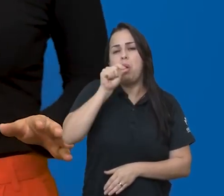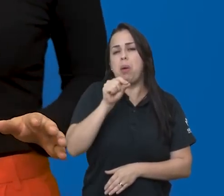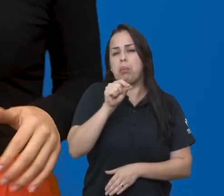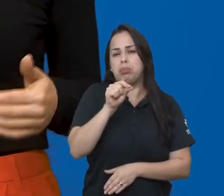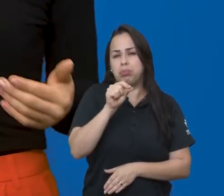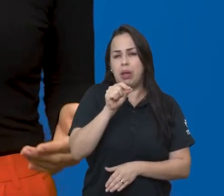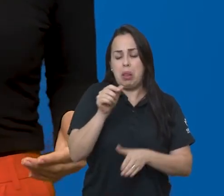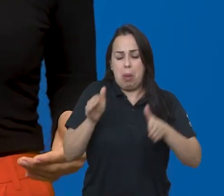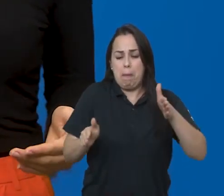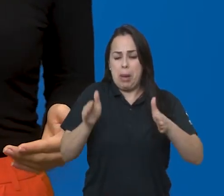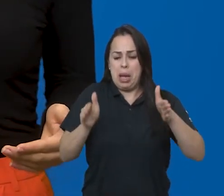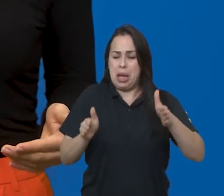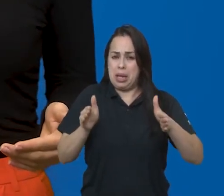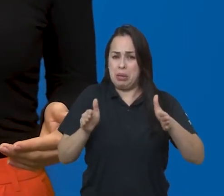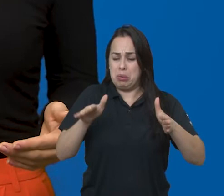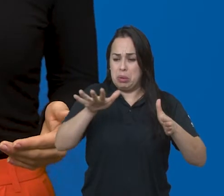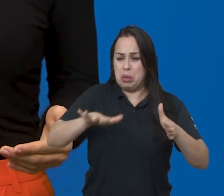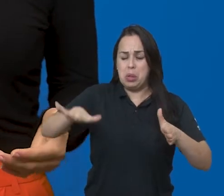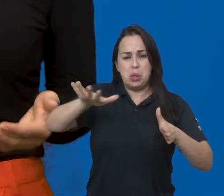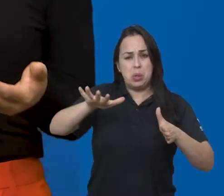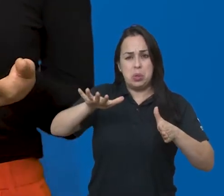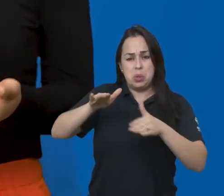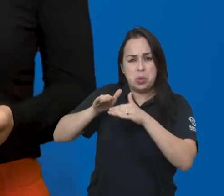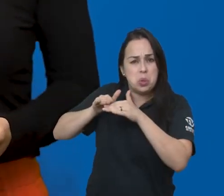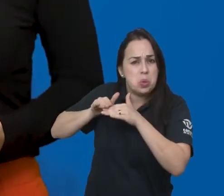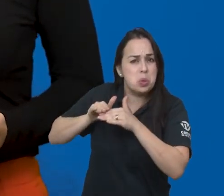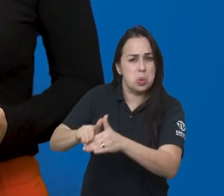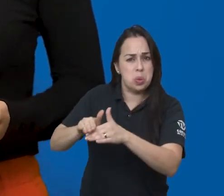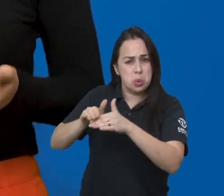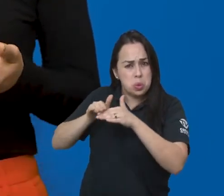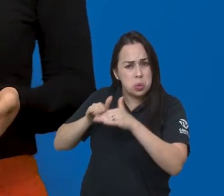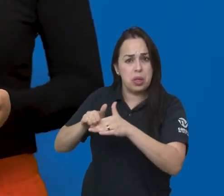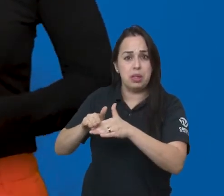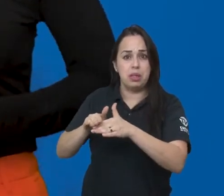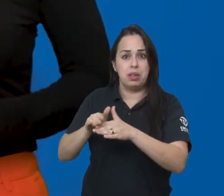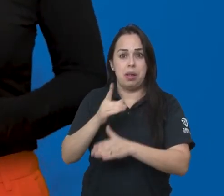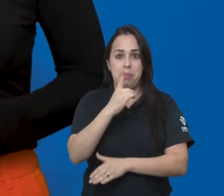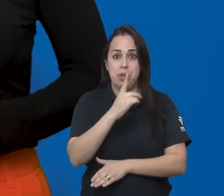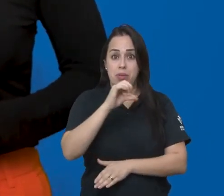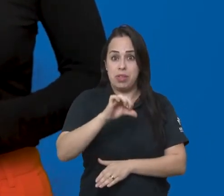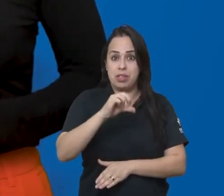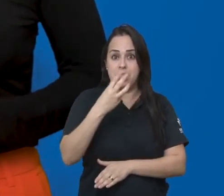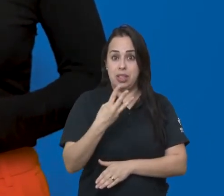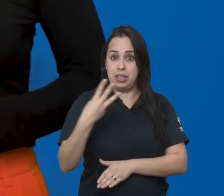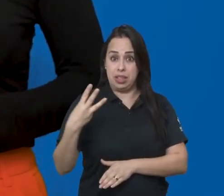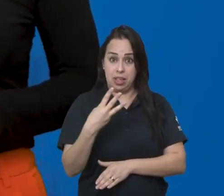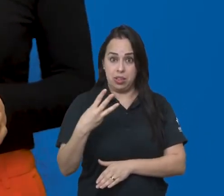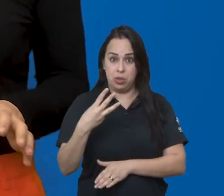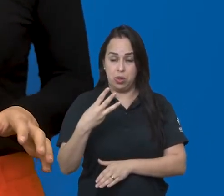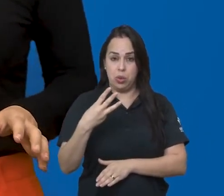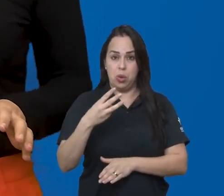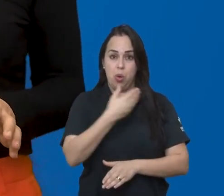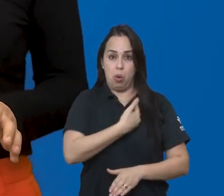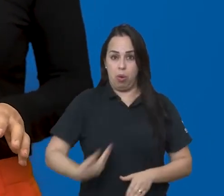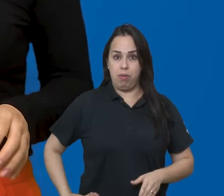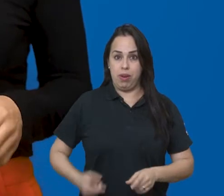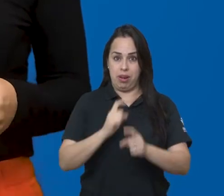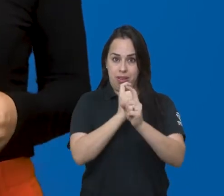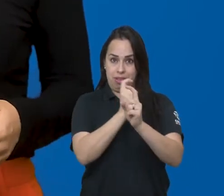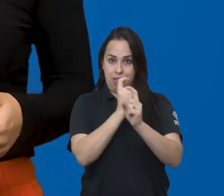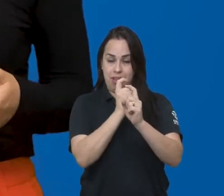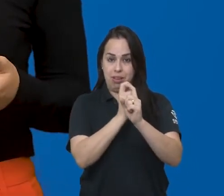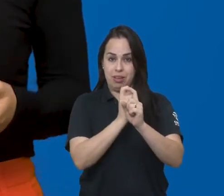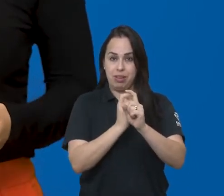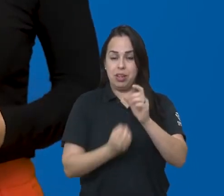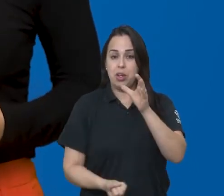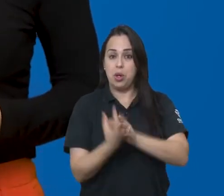nobre, de um período em que os surdos foram vítimas de opressão, quando em 1933 o governo nazista instituiu a